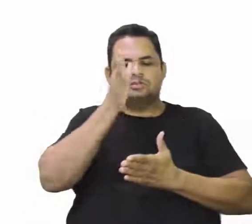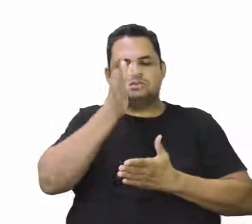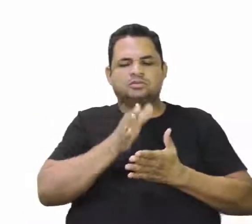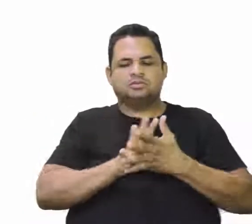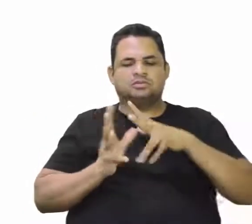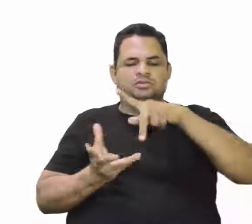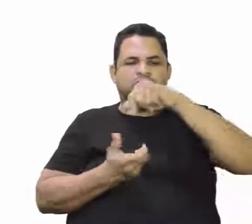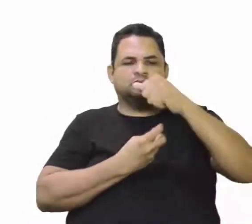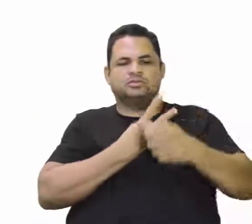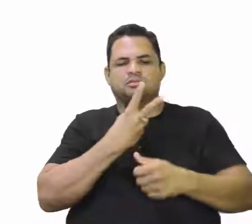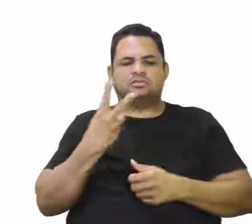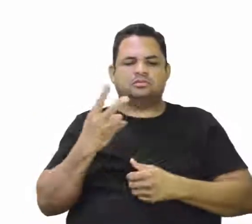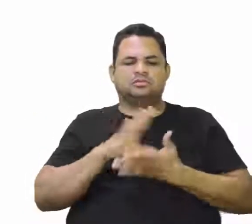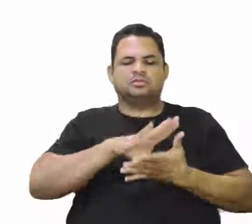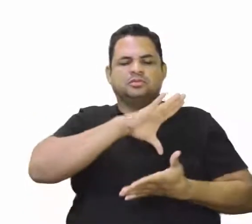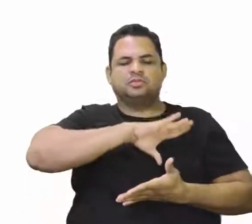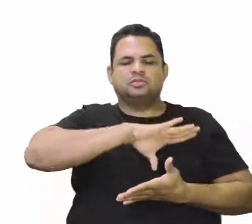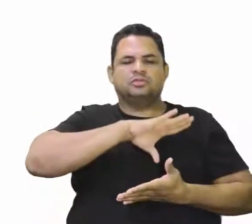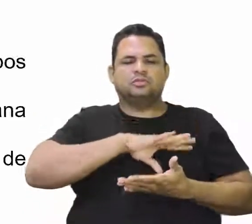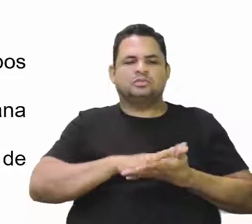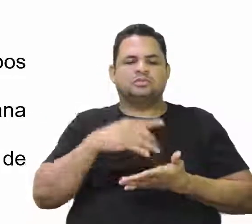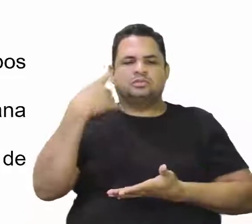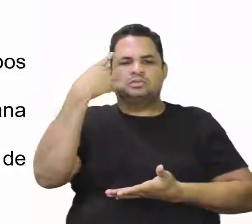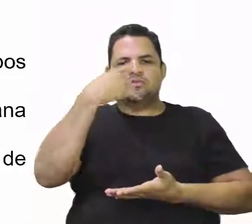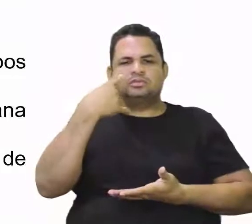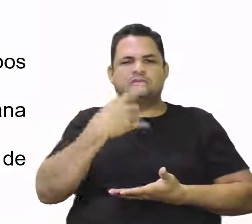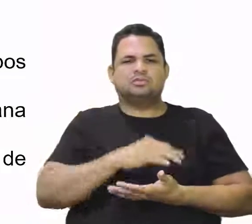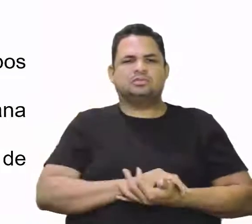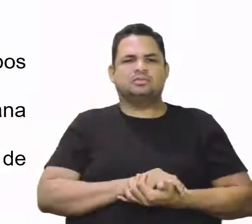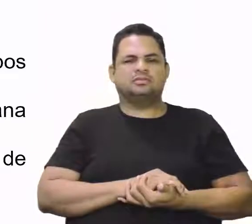mundo entre Portugal e Espanha.